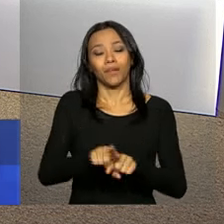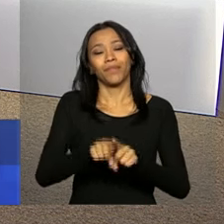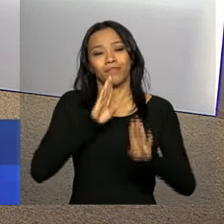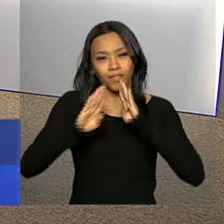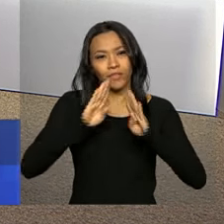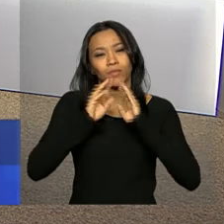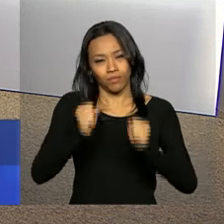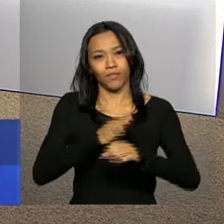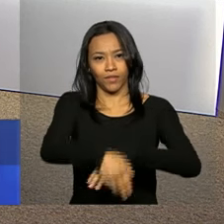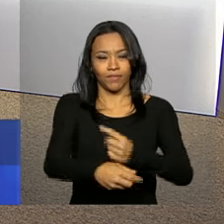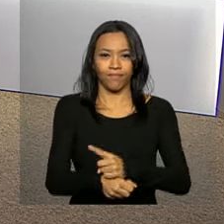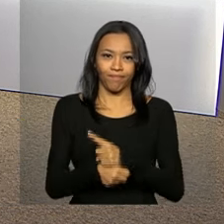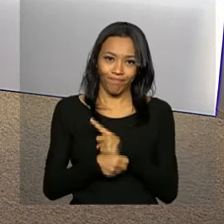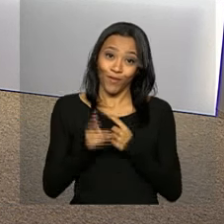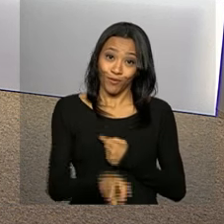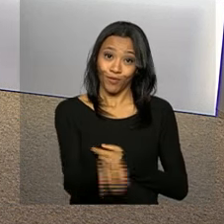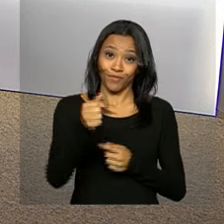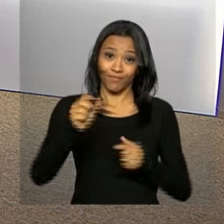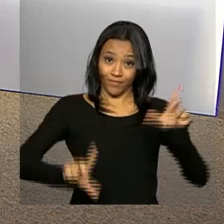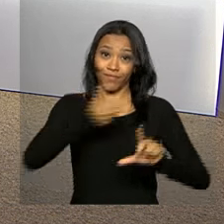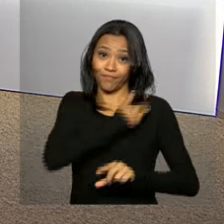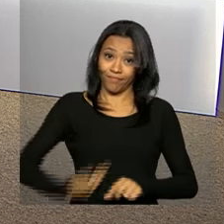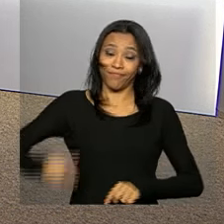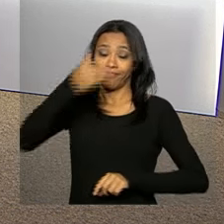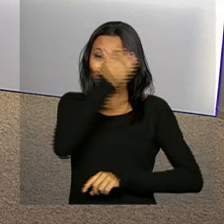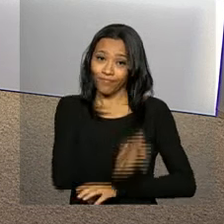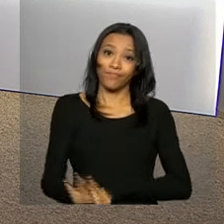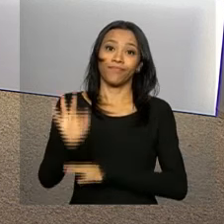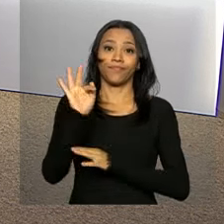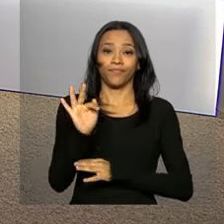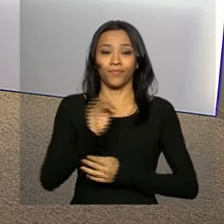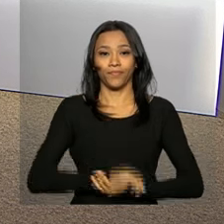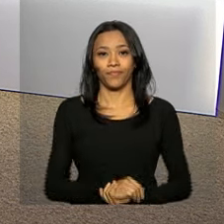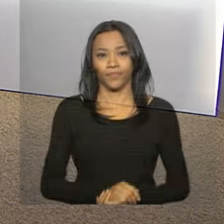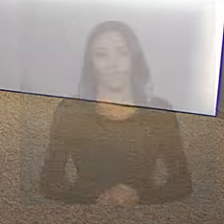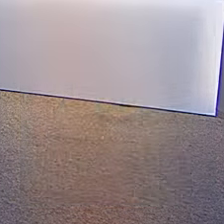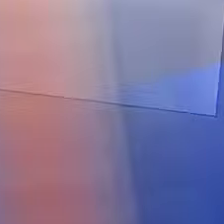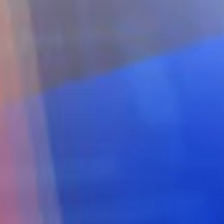.br tvnbr. Continue com a gente na NBR, a TV do Governo Federal.